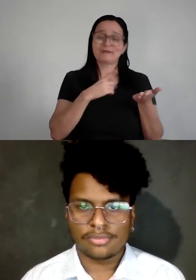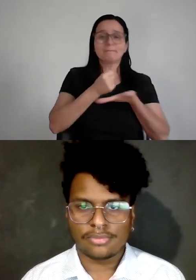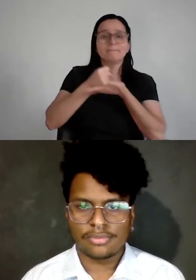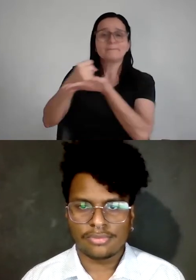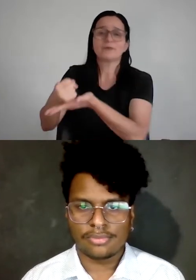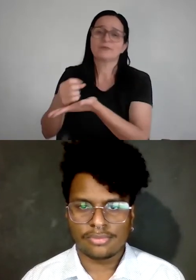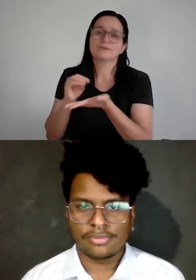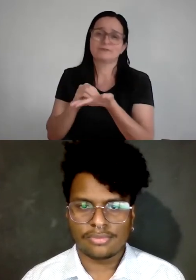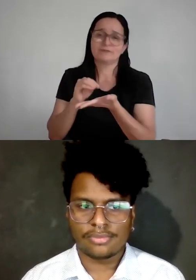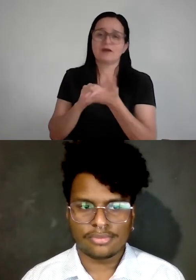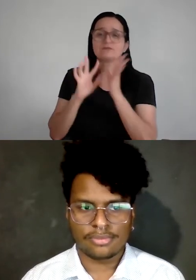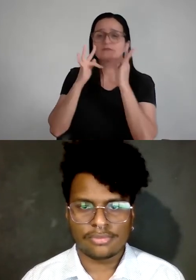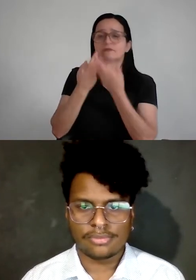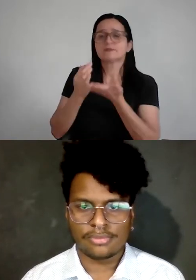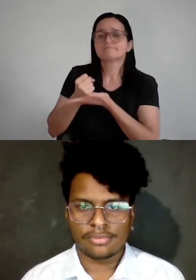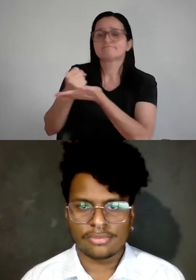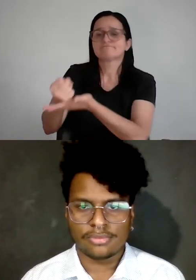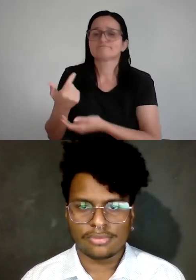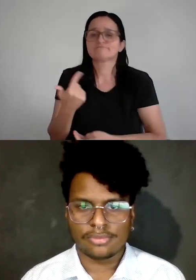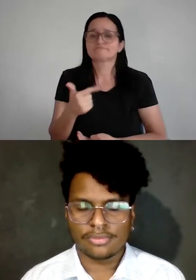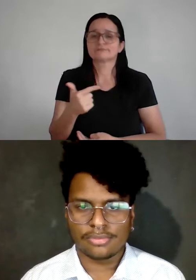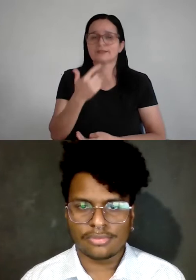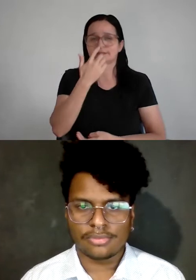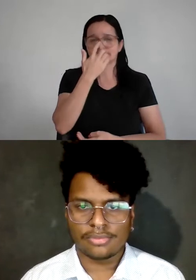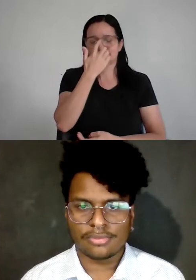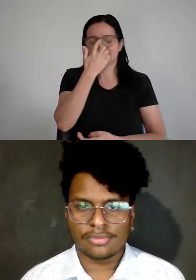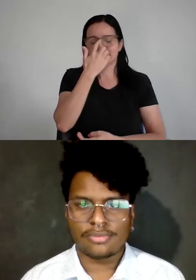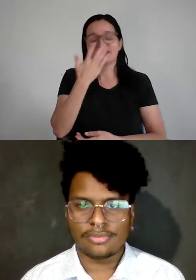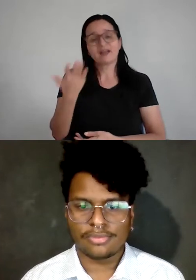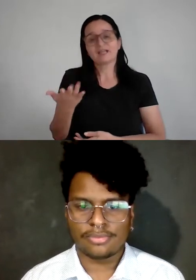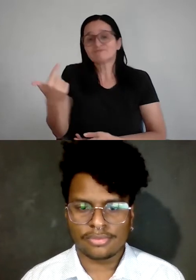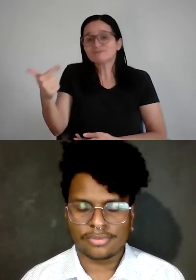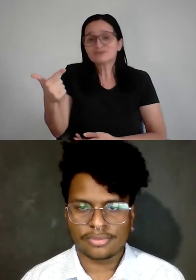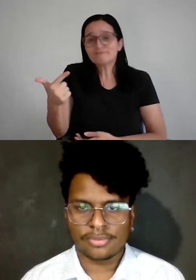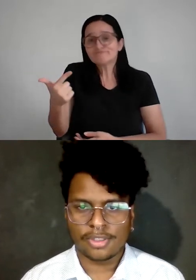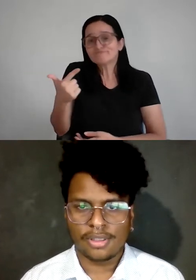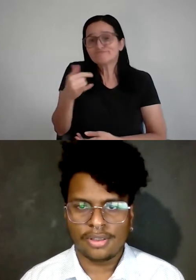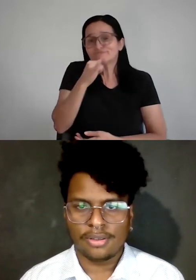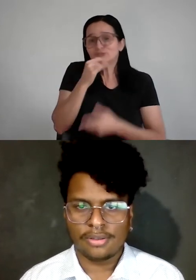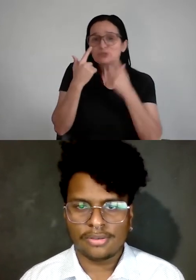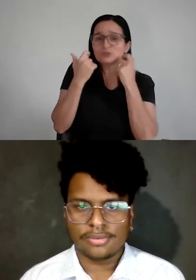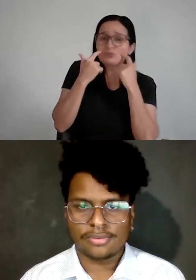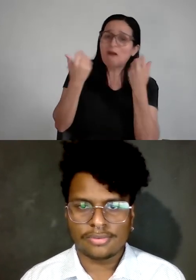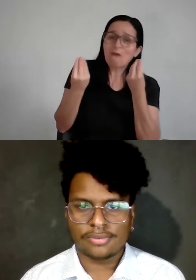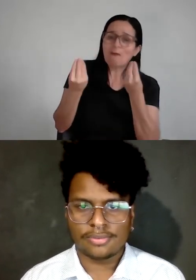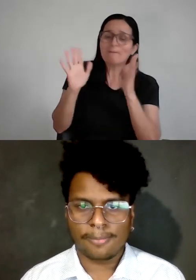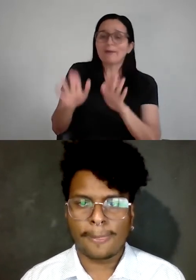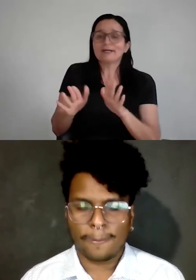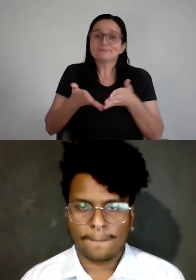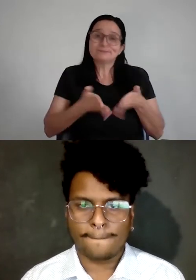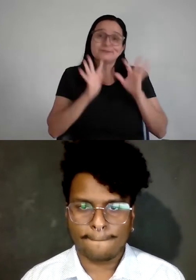seu familiar, e aí, bicho, senta e chora também, não dá para mudar, você não escolhe família, nem serve para nascer.